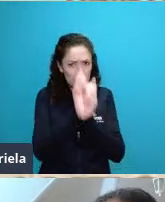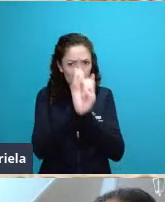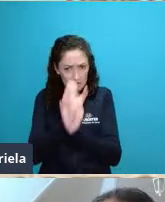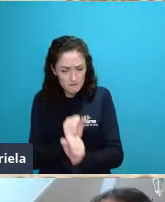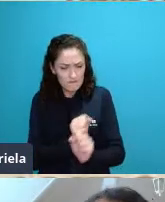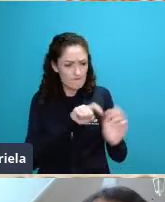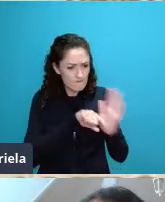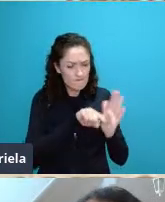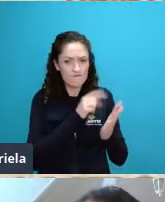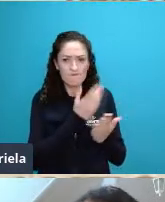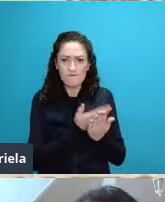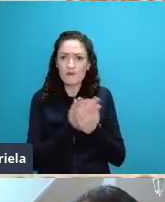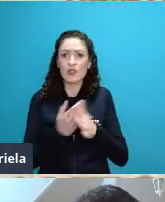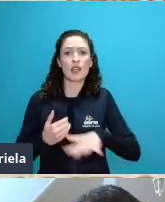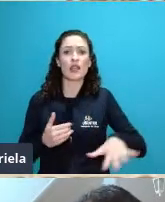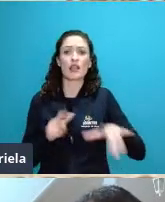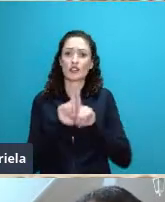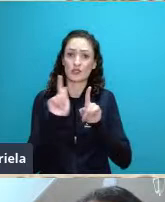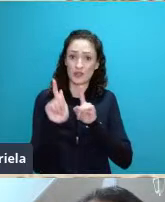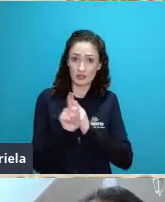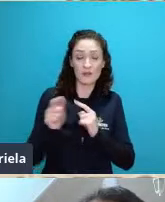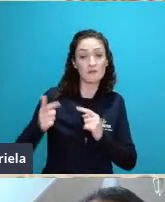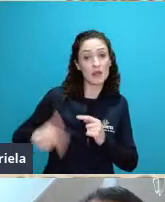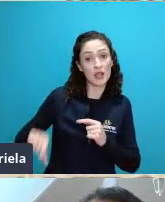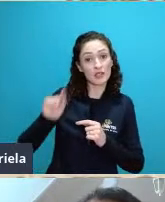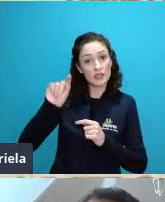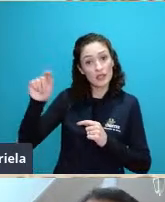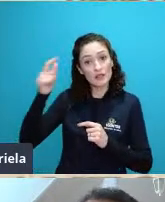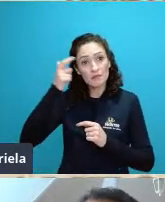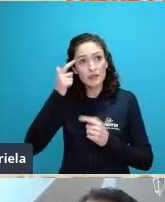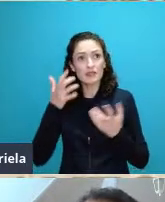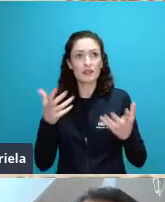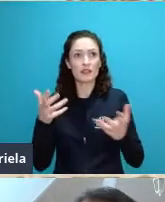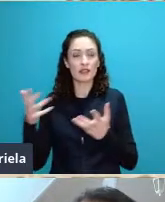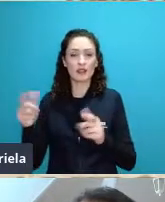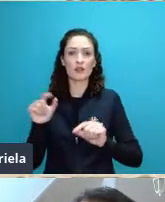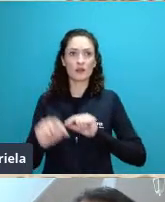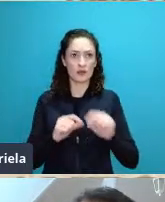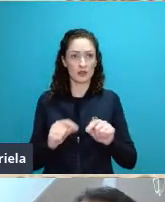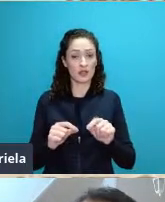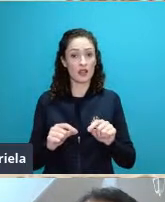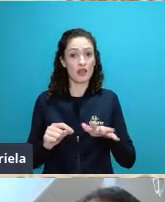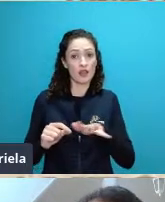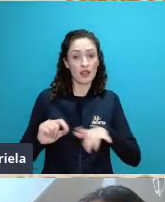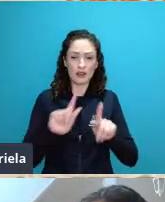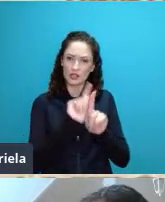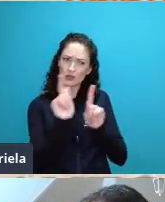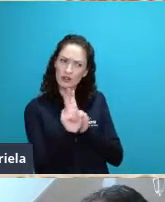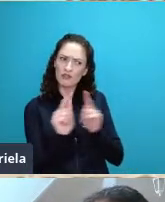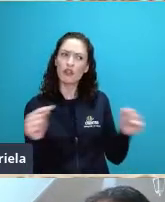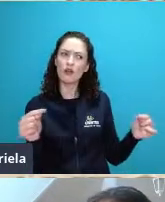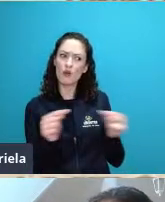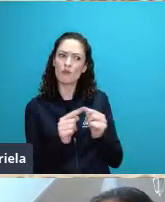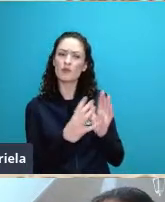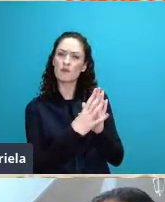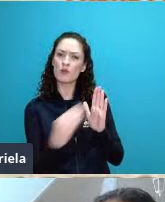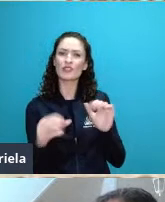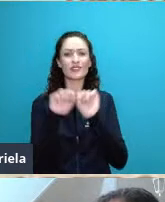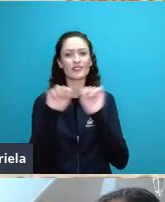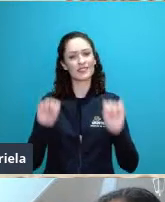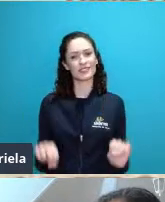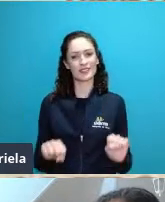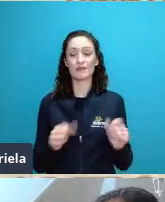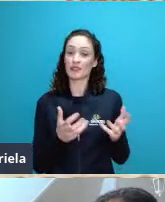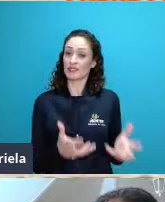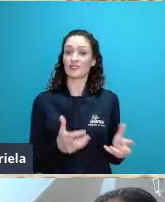pensar a geografia como a formulação de modelos e sistemas então